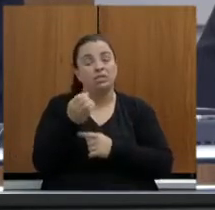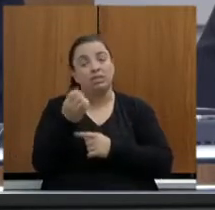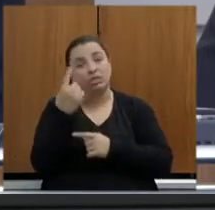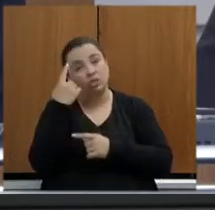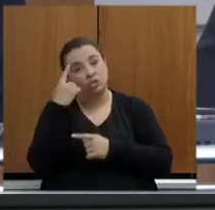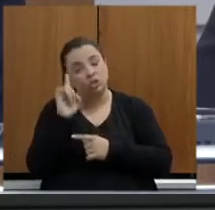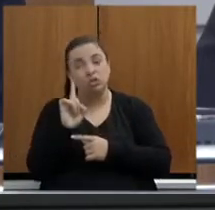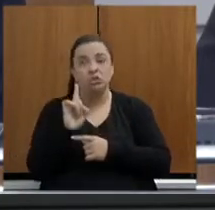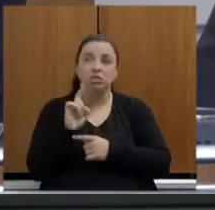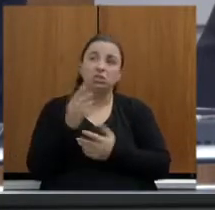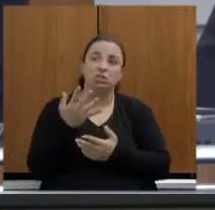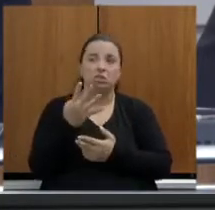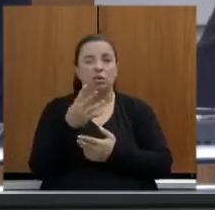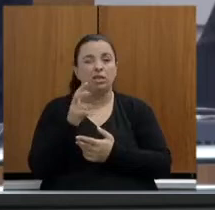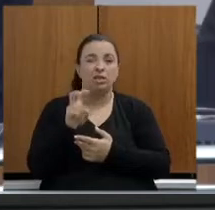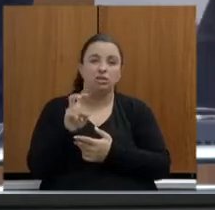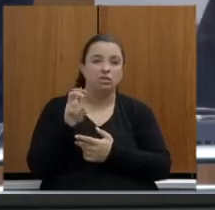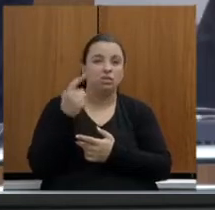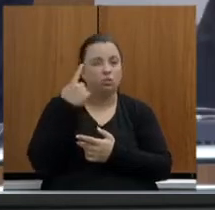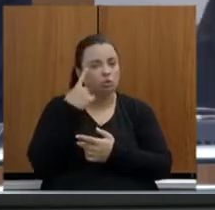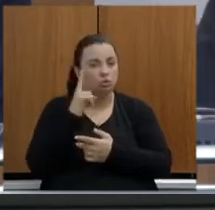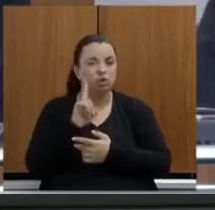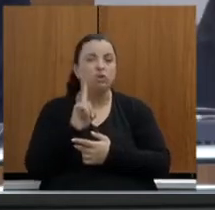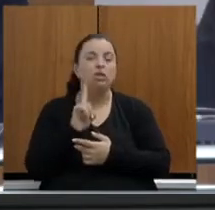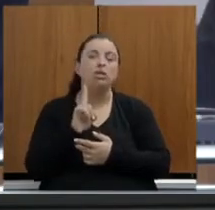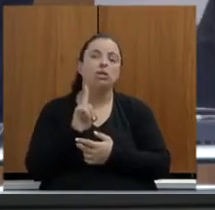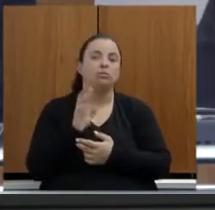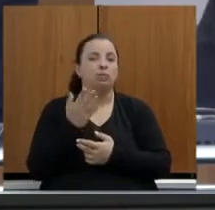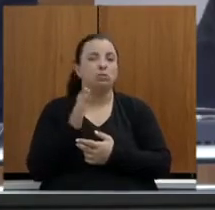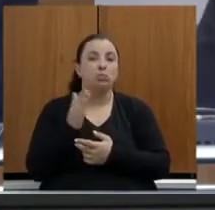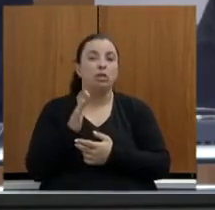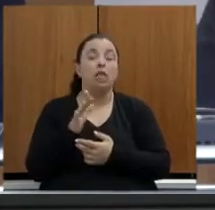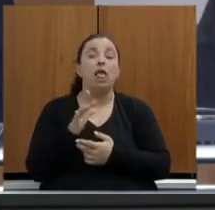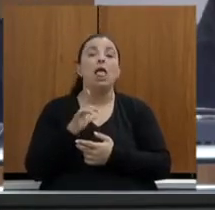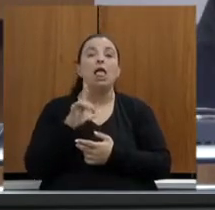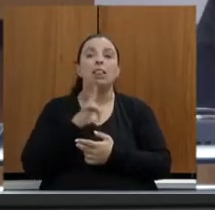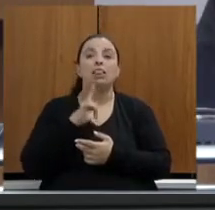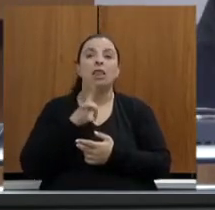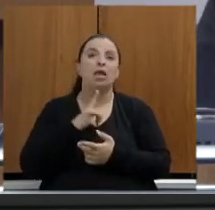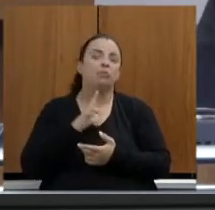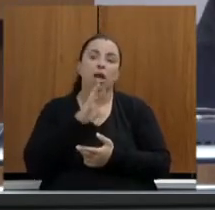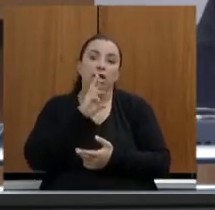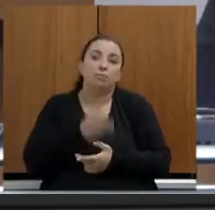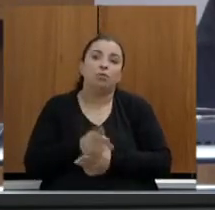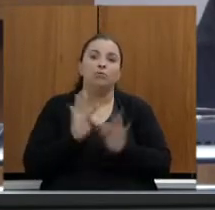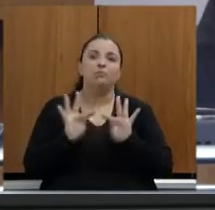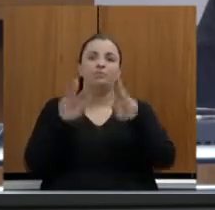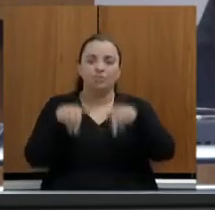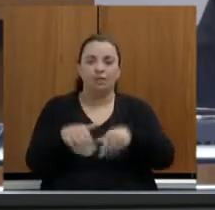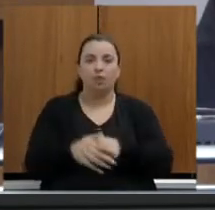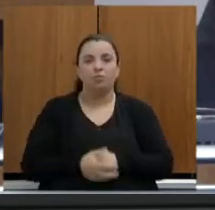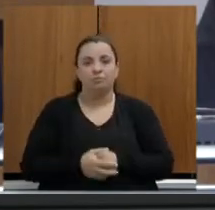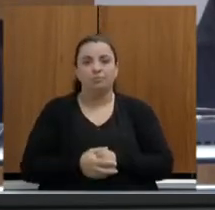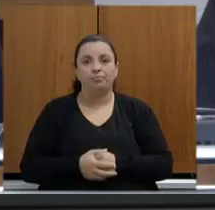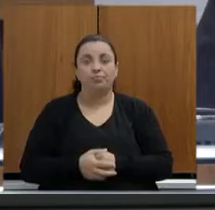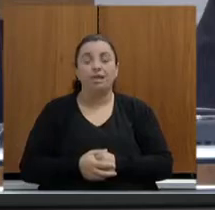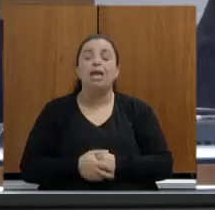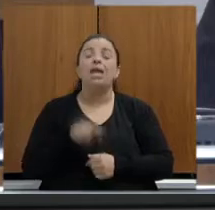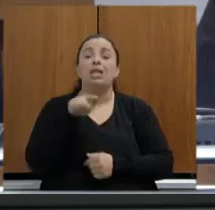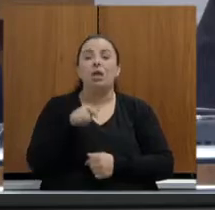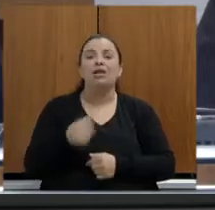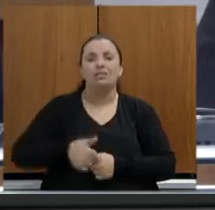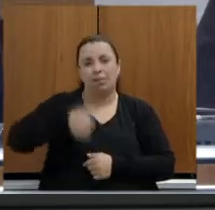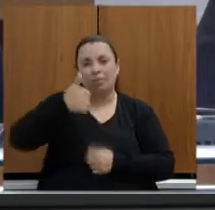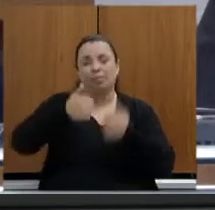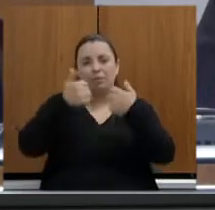está sendo definido ainda, haverá daí o leilão final. Então, essa é a primeira prestação de contas que gostaríamos